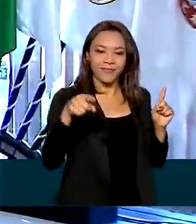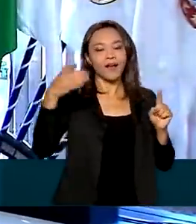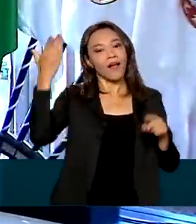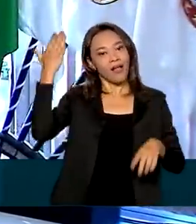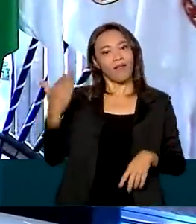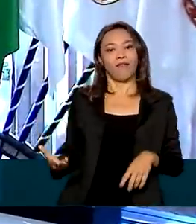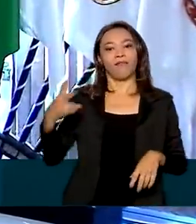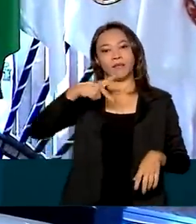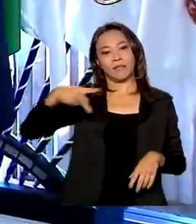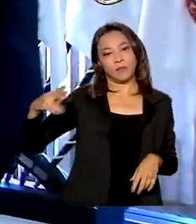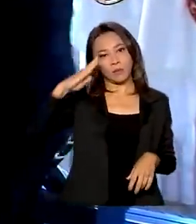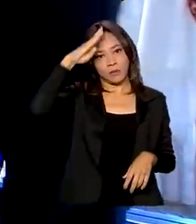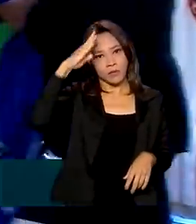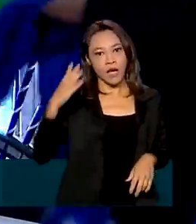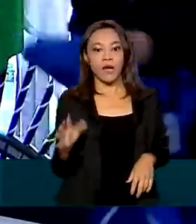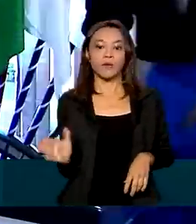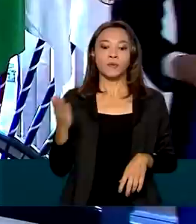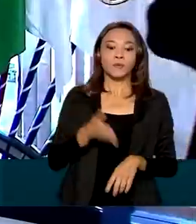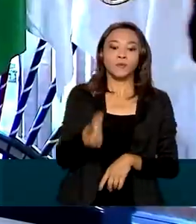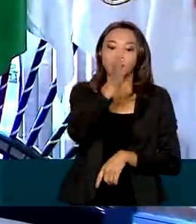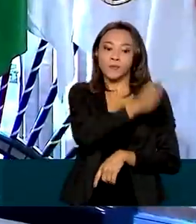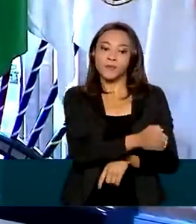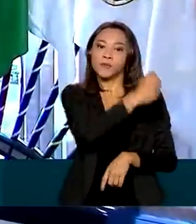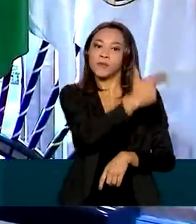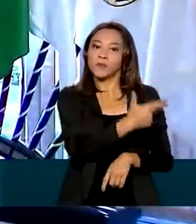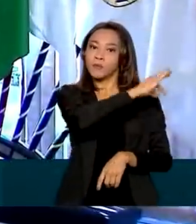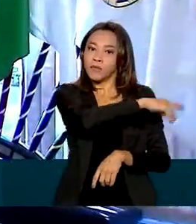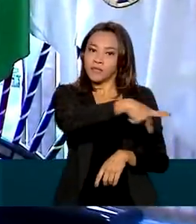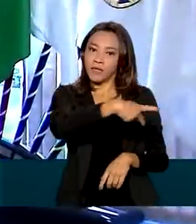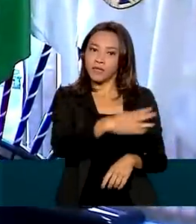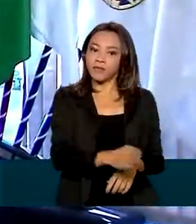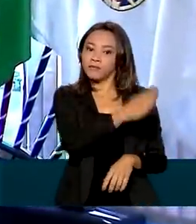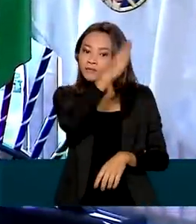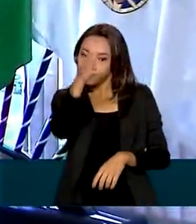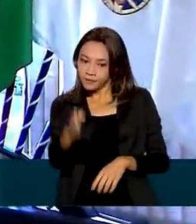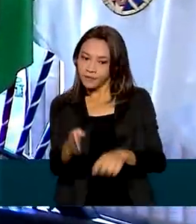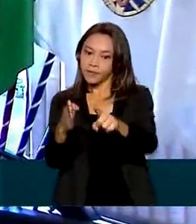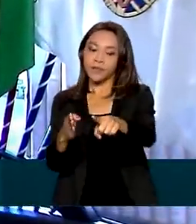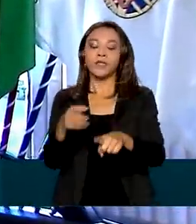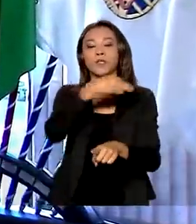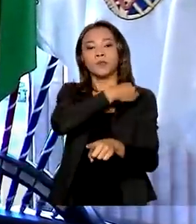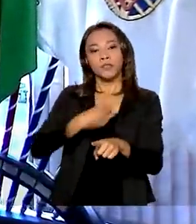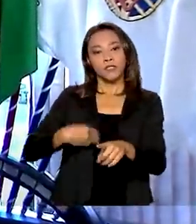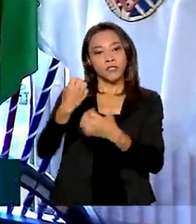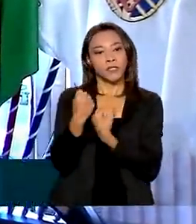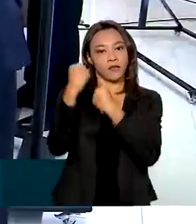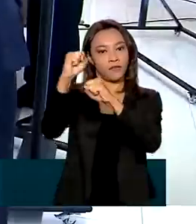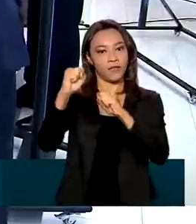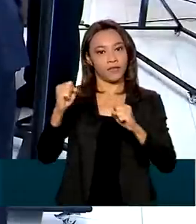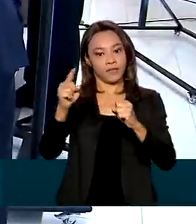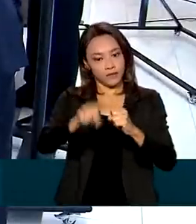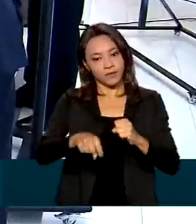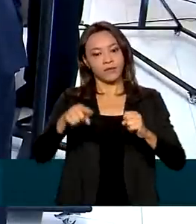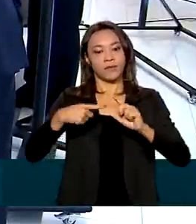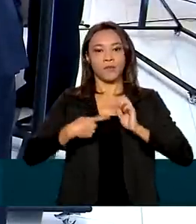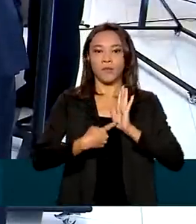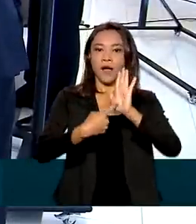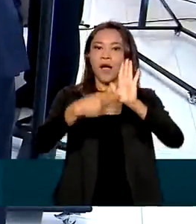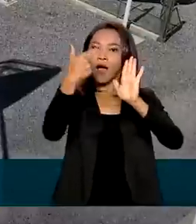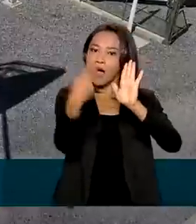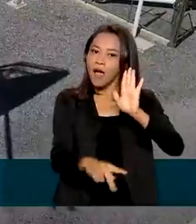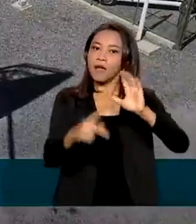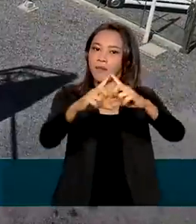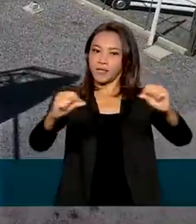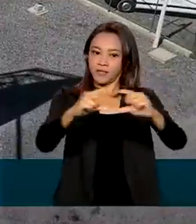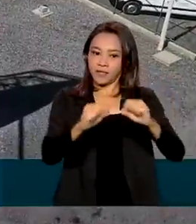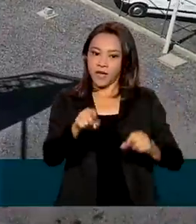presidente Jair Bolsonaro, o vice-presidente Mourão e o ministro da Defesa, Braga Neto, simbolicamente em Brasília.